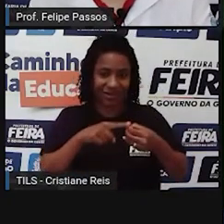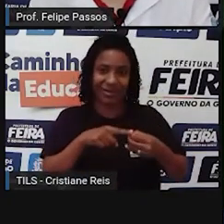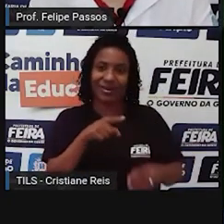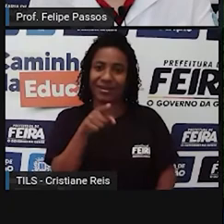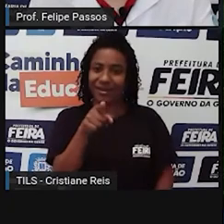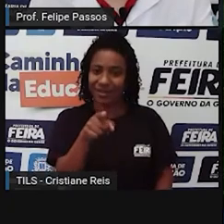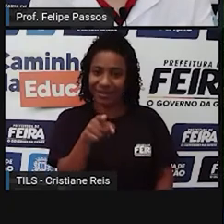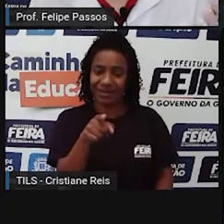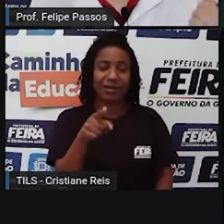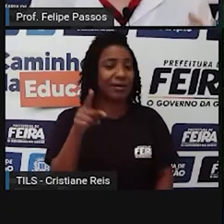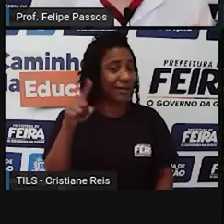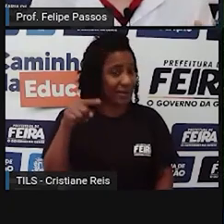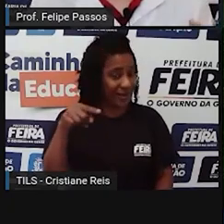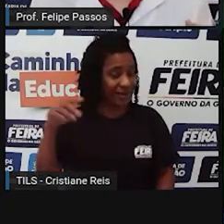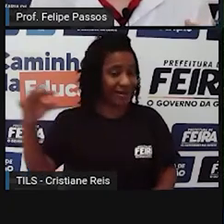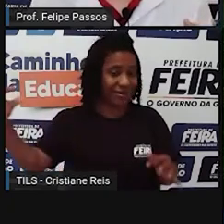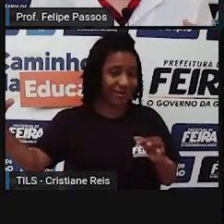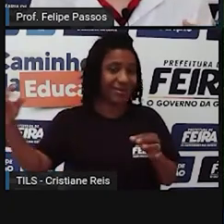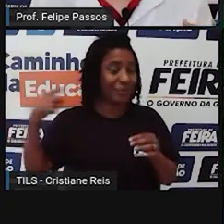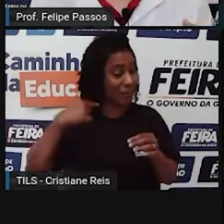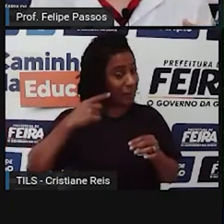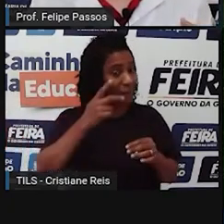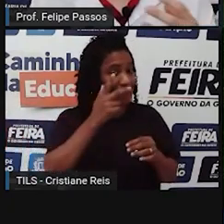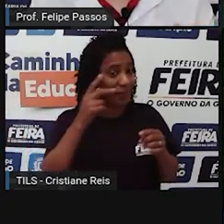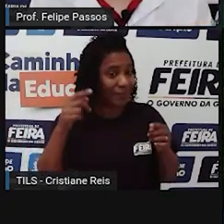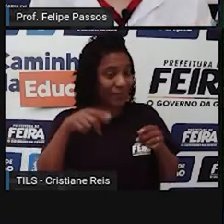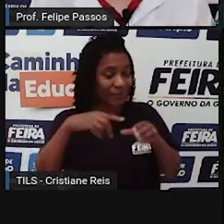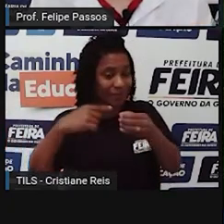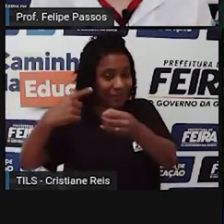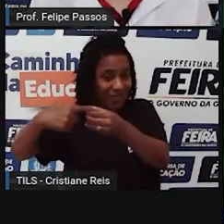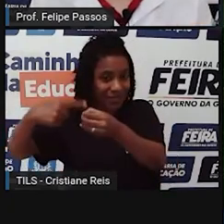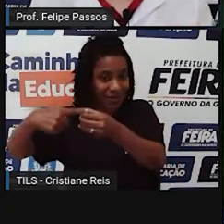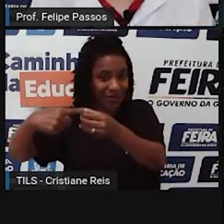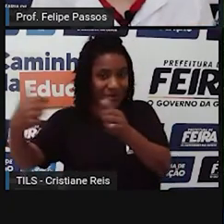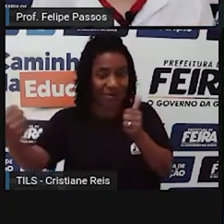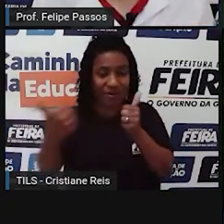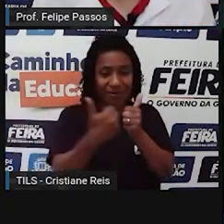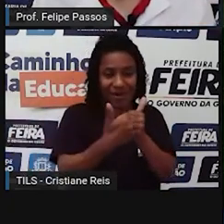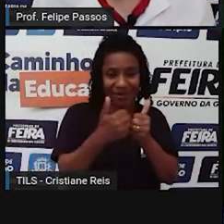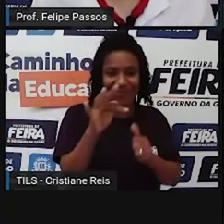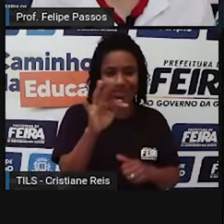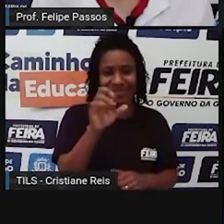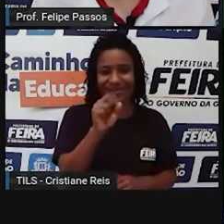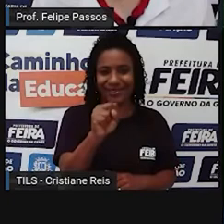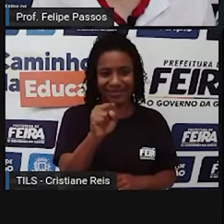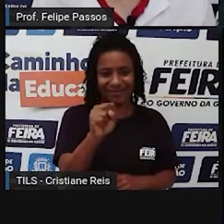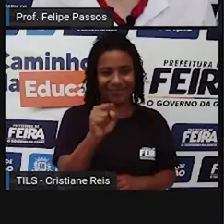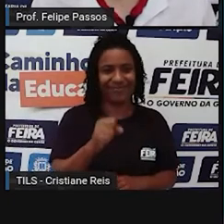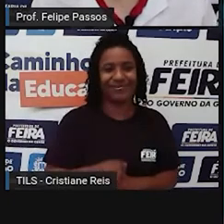uma cidade satélite da nossa região metropolitana, né, que é a região metropolitana de Feira de Santana.